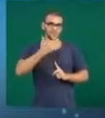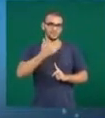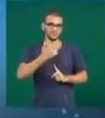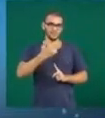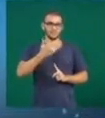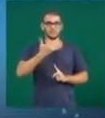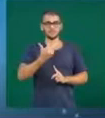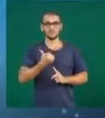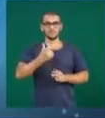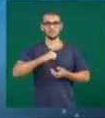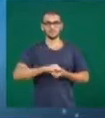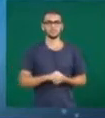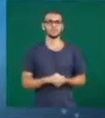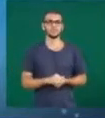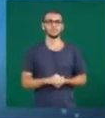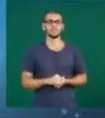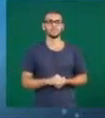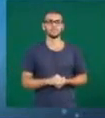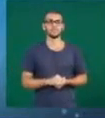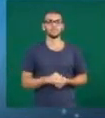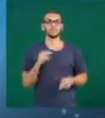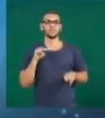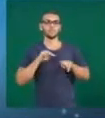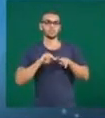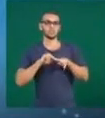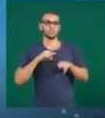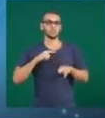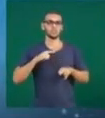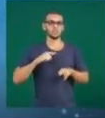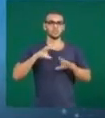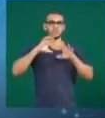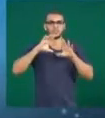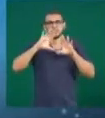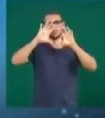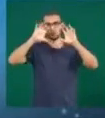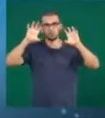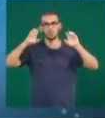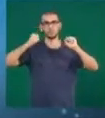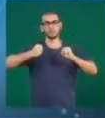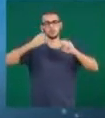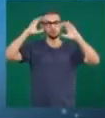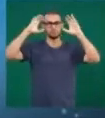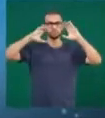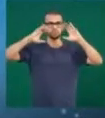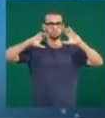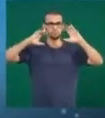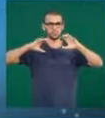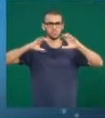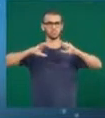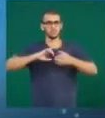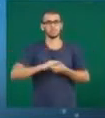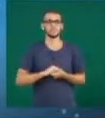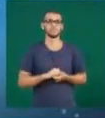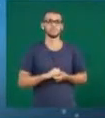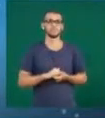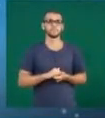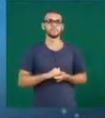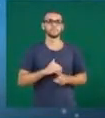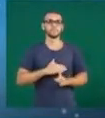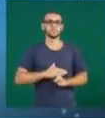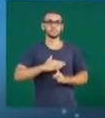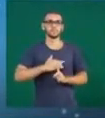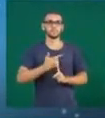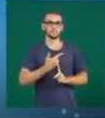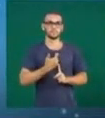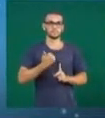graus. Em Uberaba, o dia amanhece nublado e deve chover ao longo do dia. A temperatura varia entre